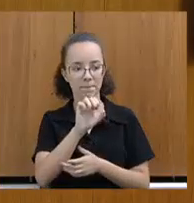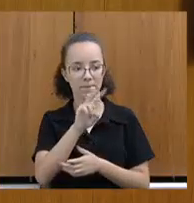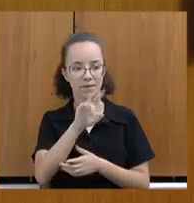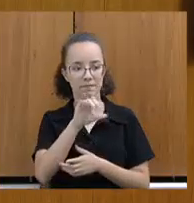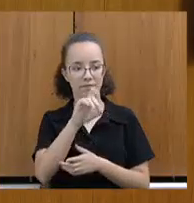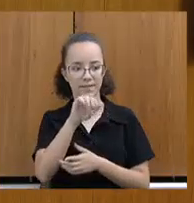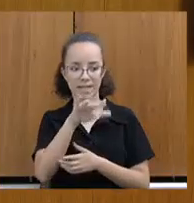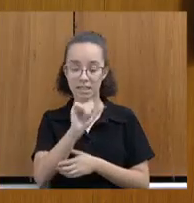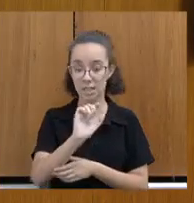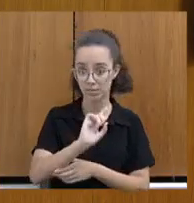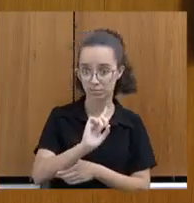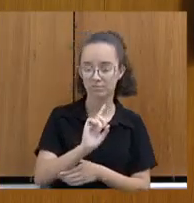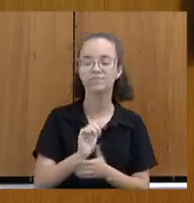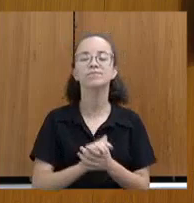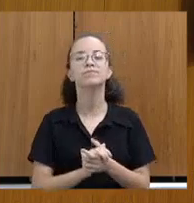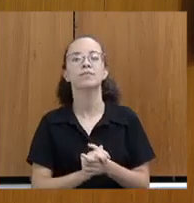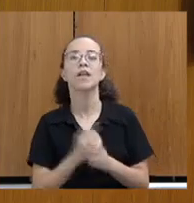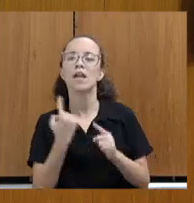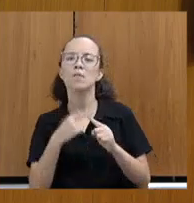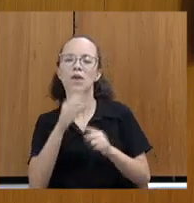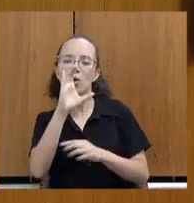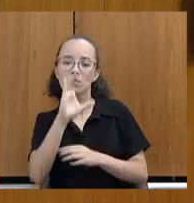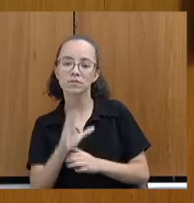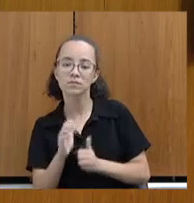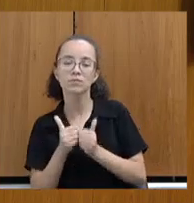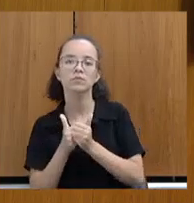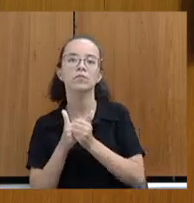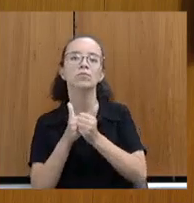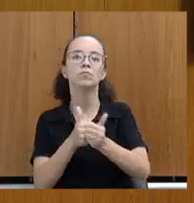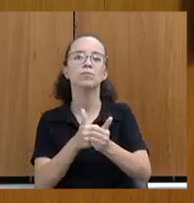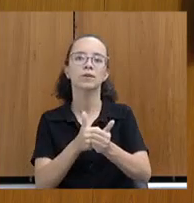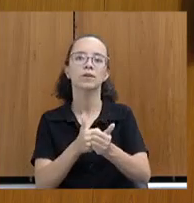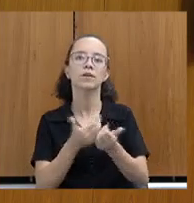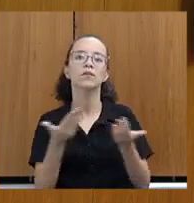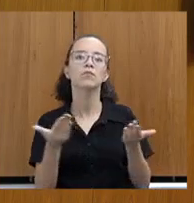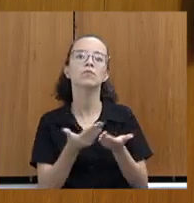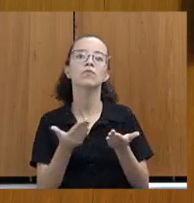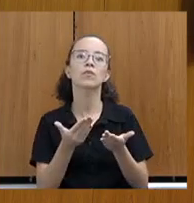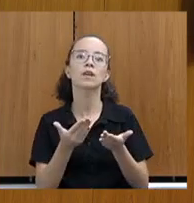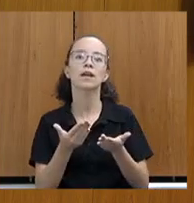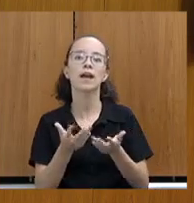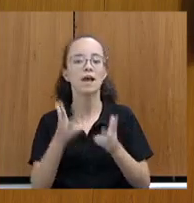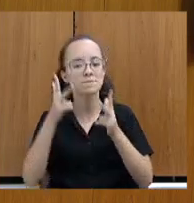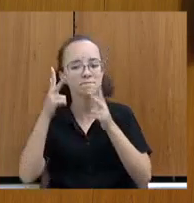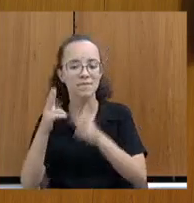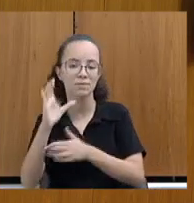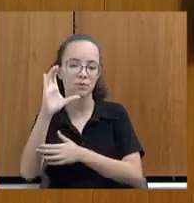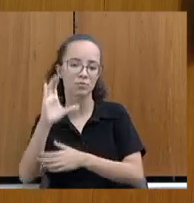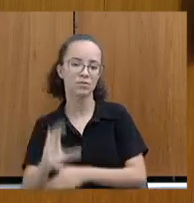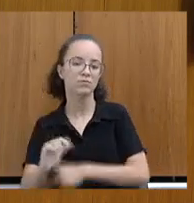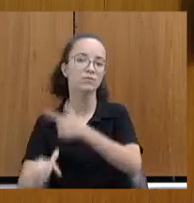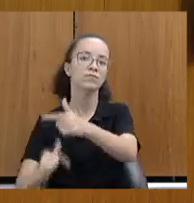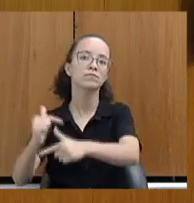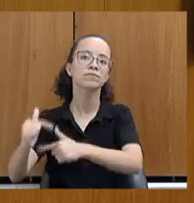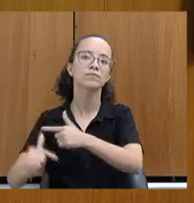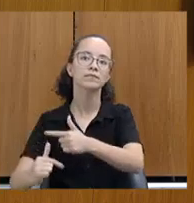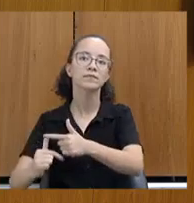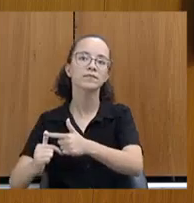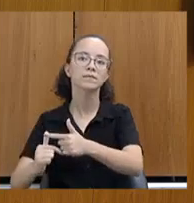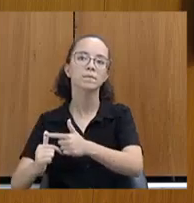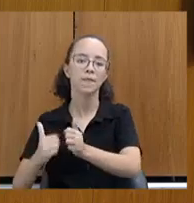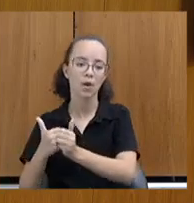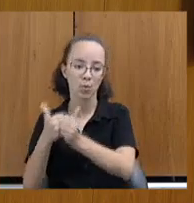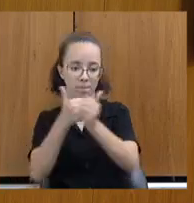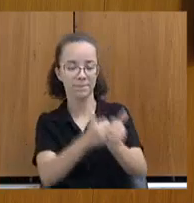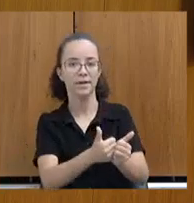aqui acompanha, nesse momento, a mesma comissão de trabalho está acompanhando